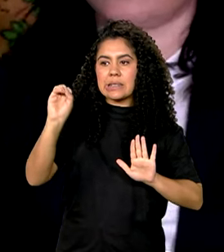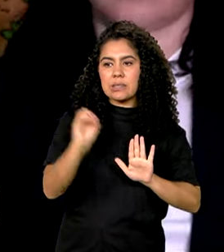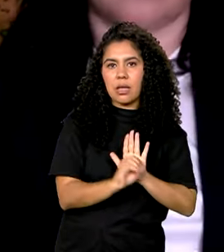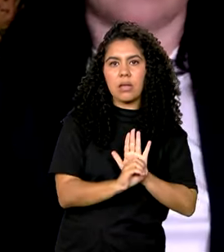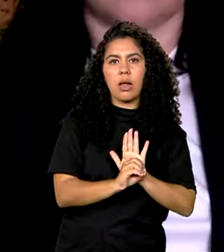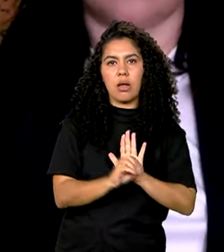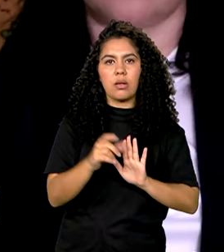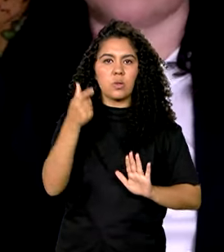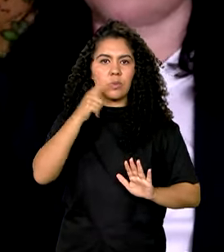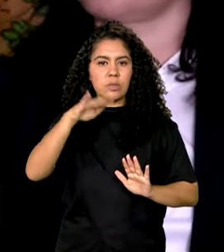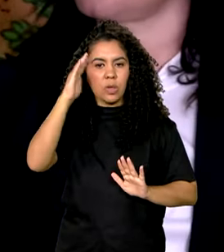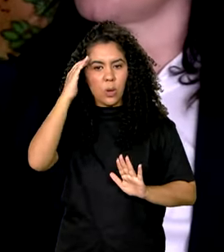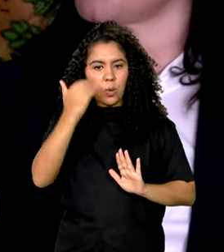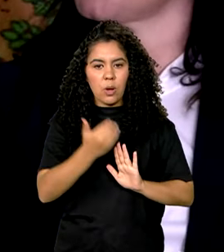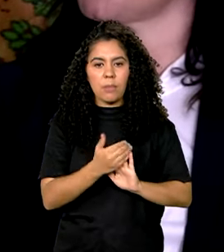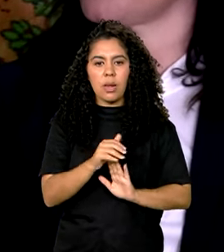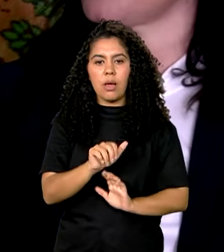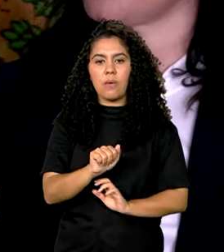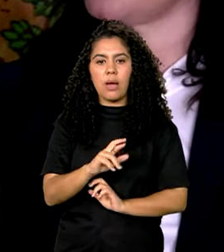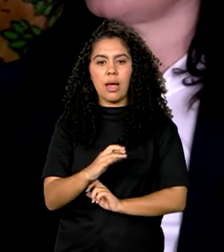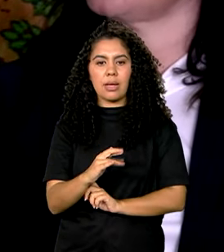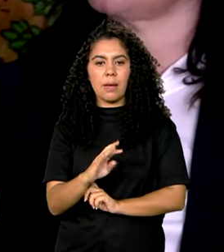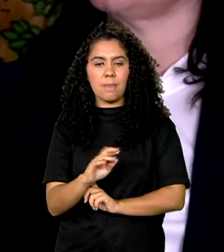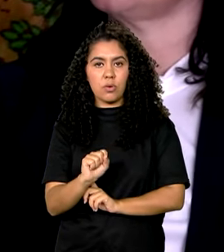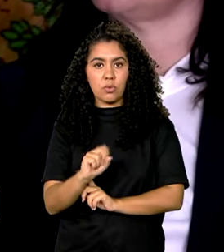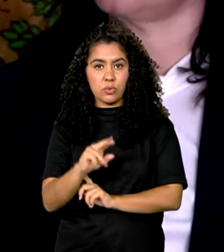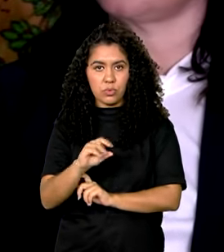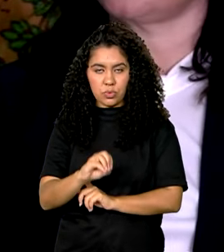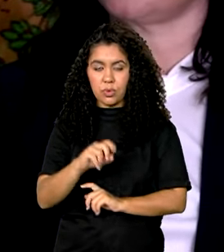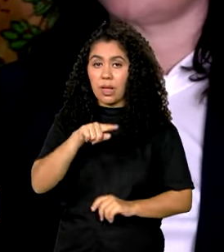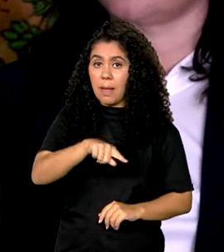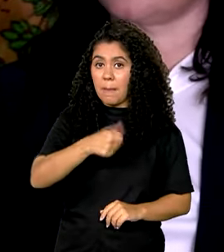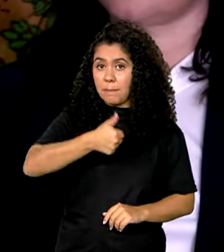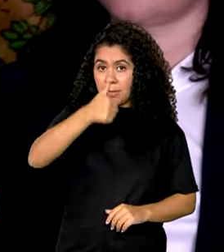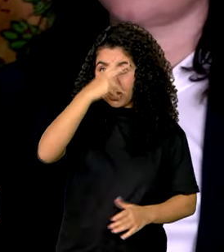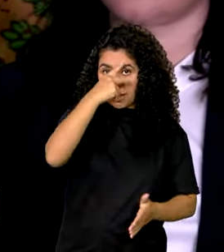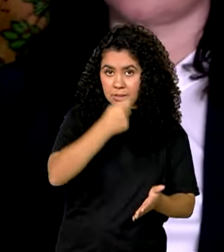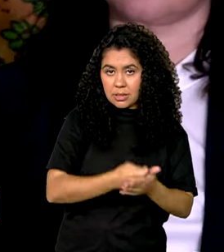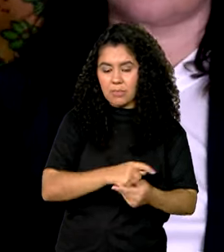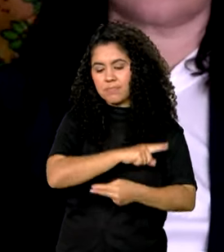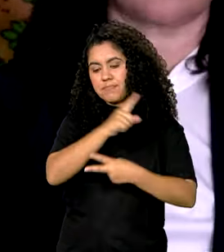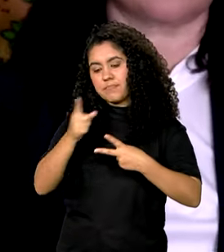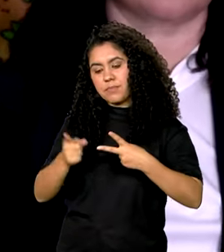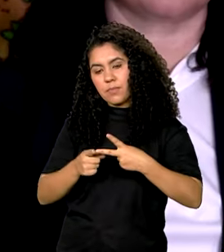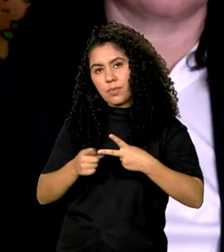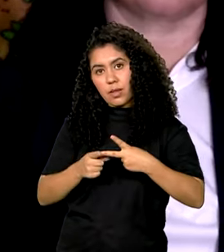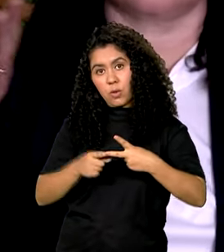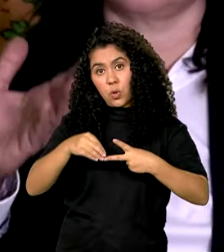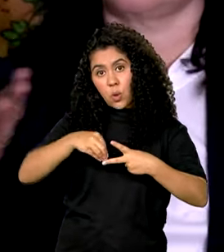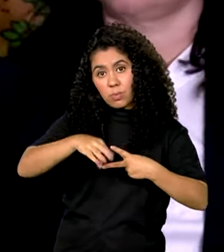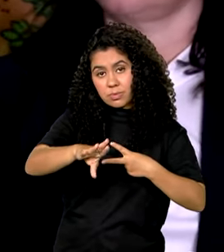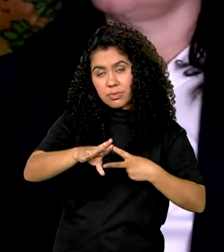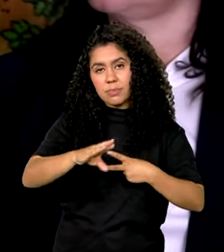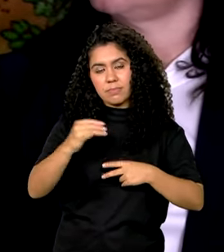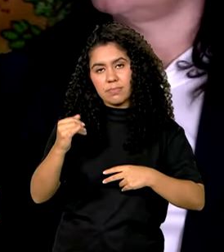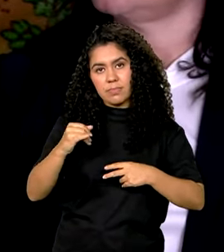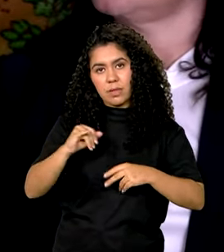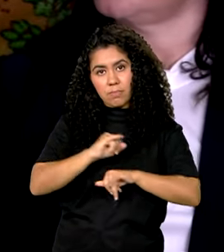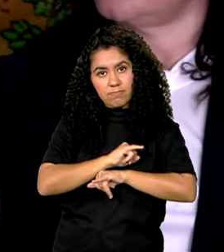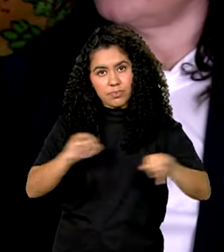cumprir o arcabouço. Então, essa é primeira determinação. Segundo comunicado importante é que desde